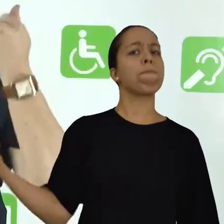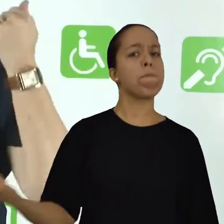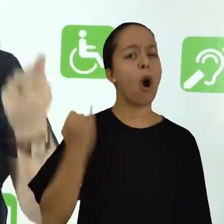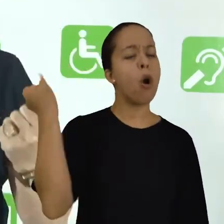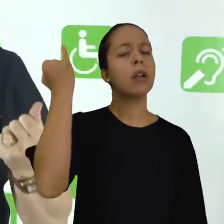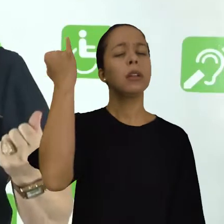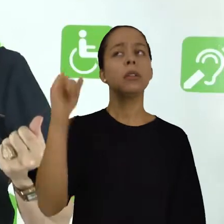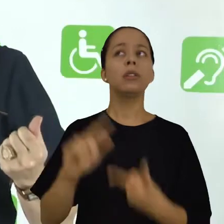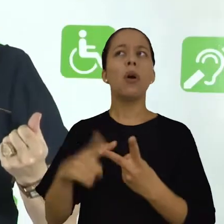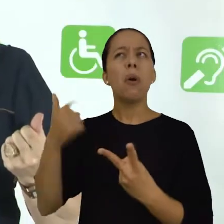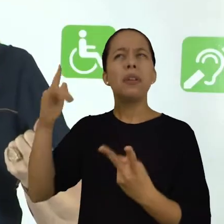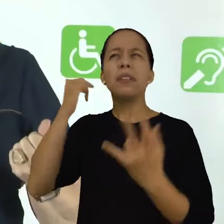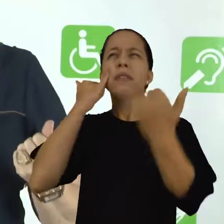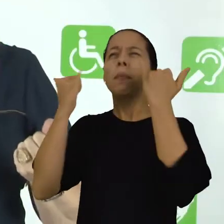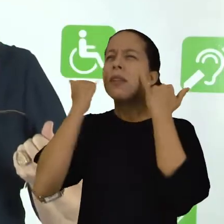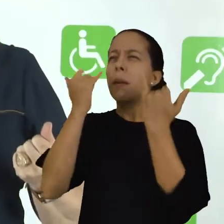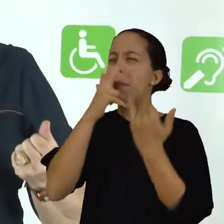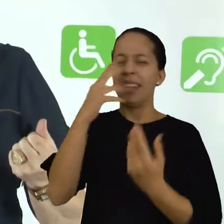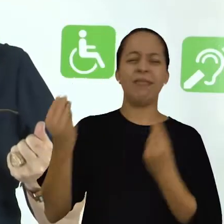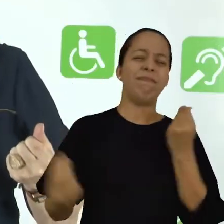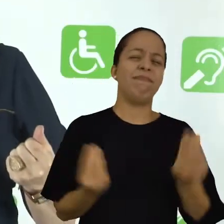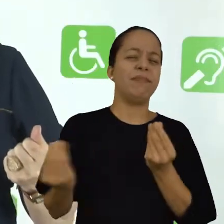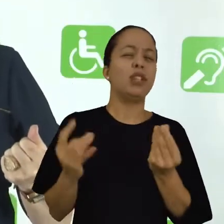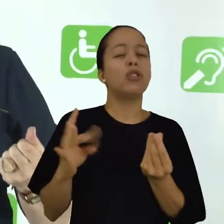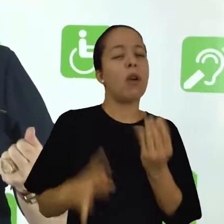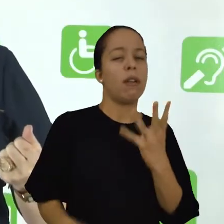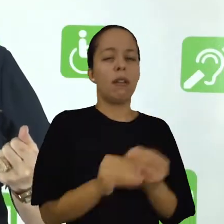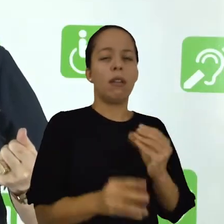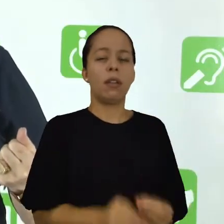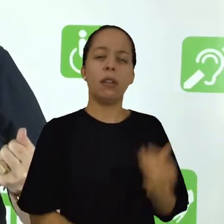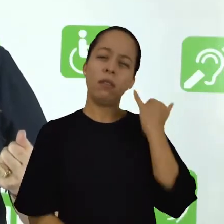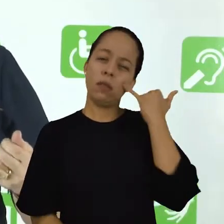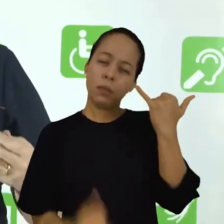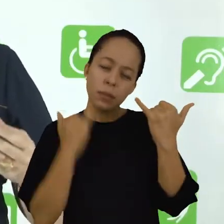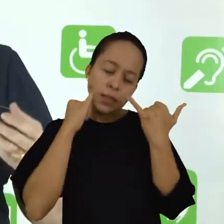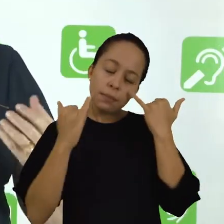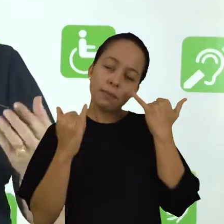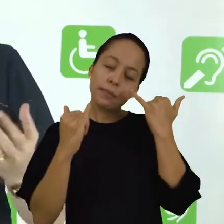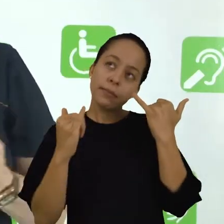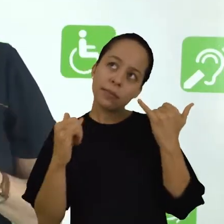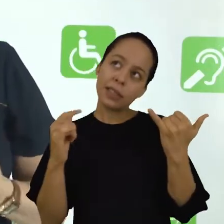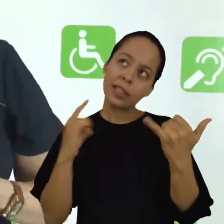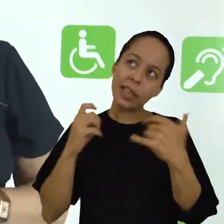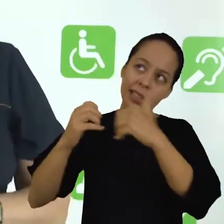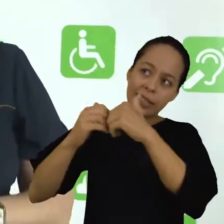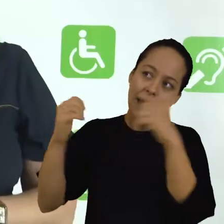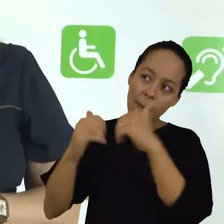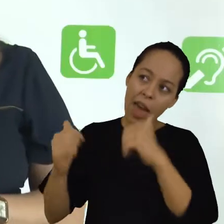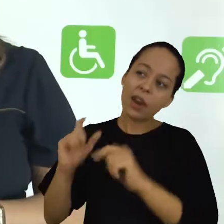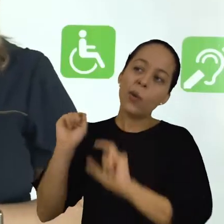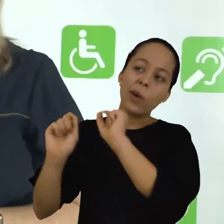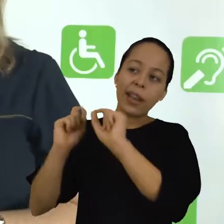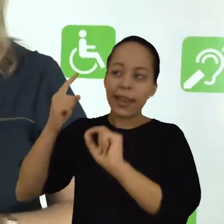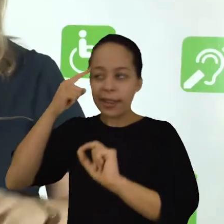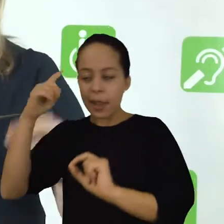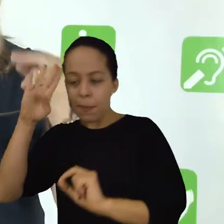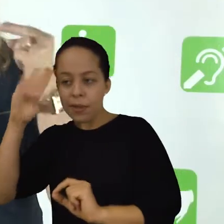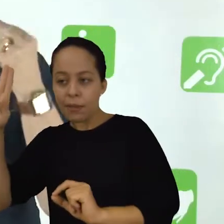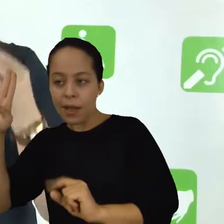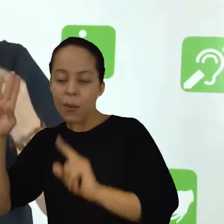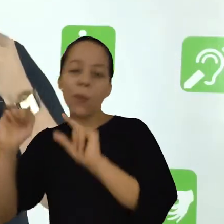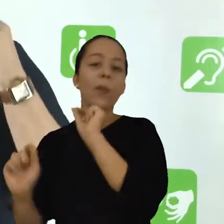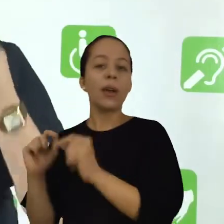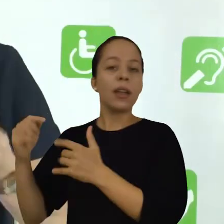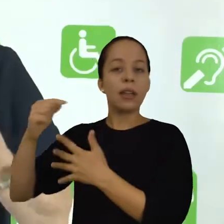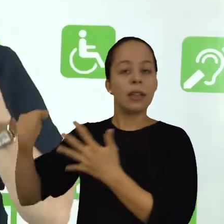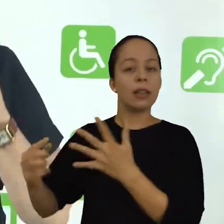essencial, principal e o que é uma informação adicional. E essa dificuldade, ela pode acontecer devido